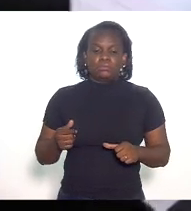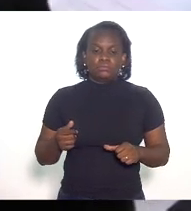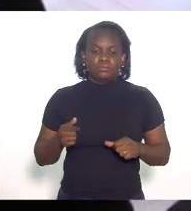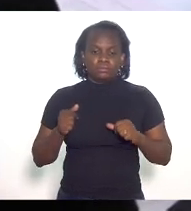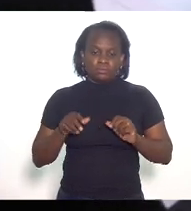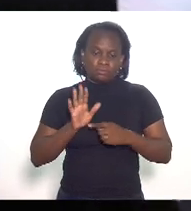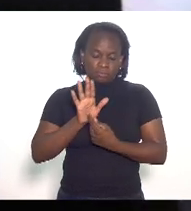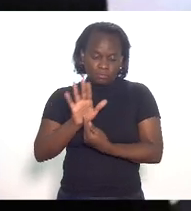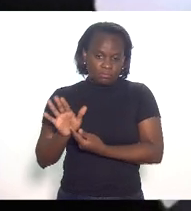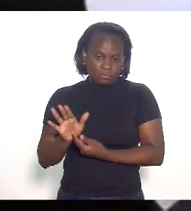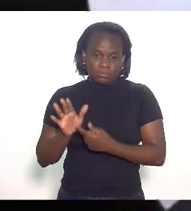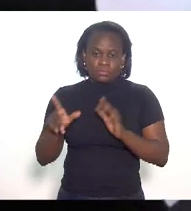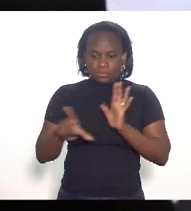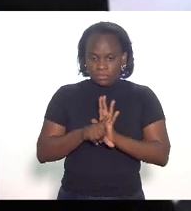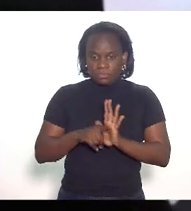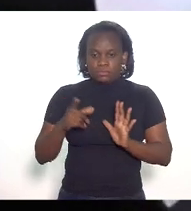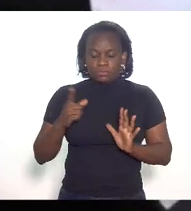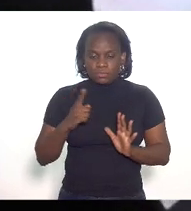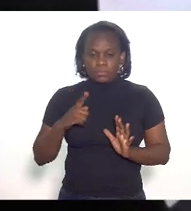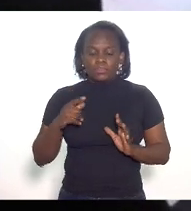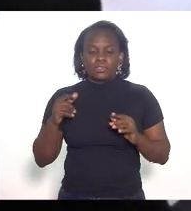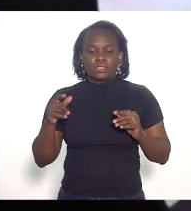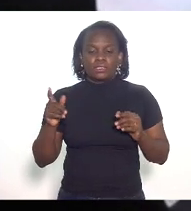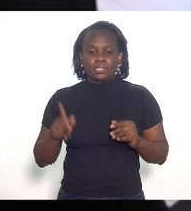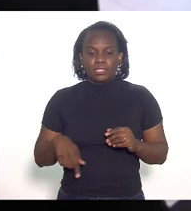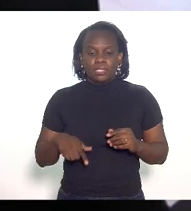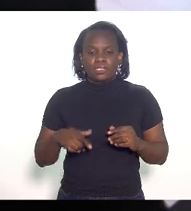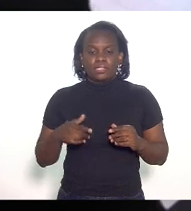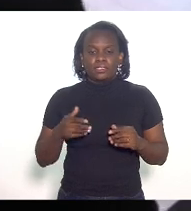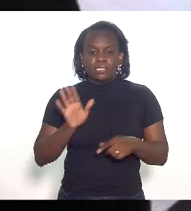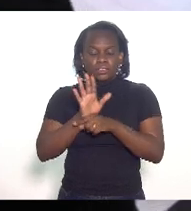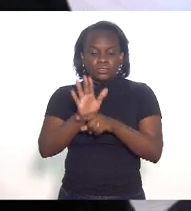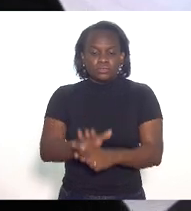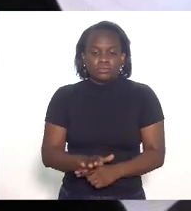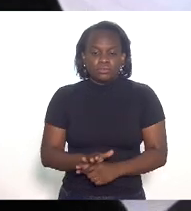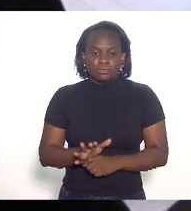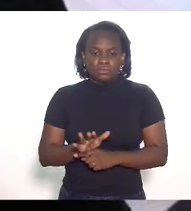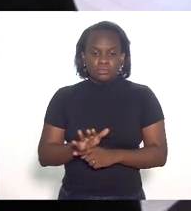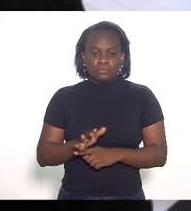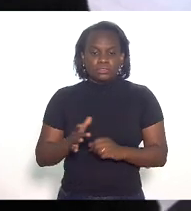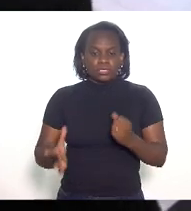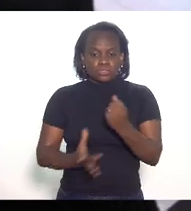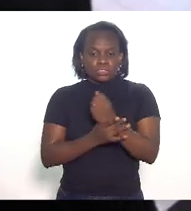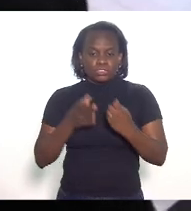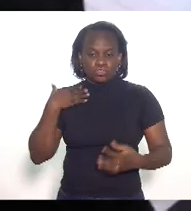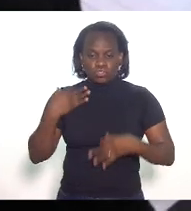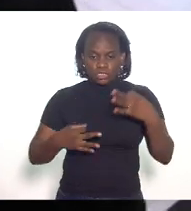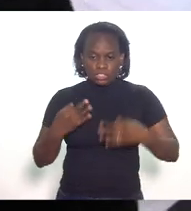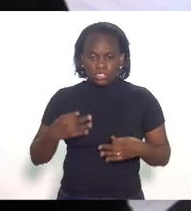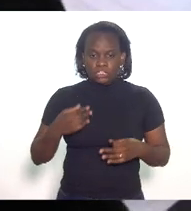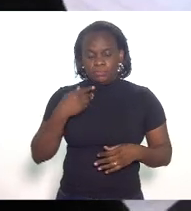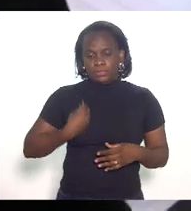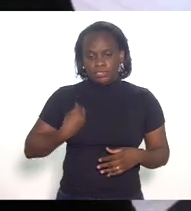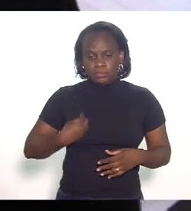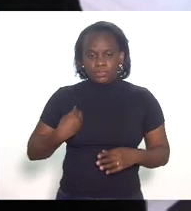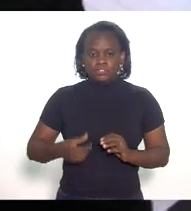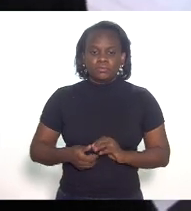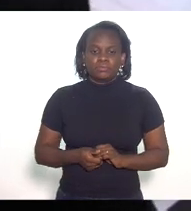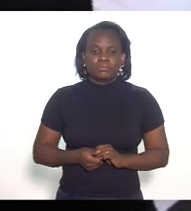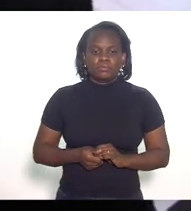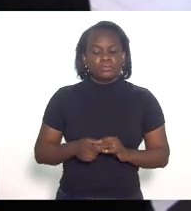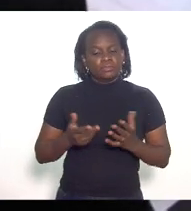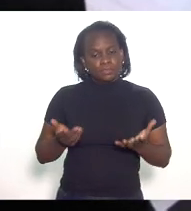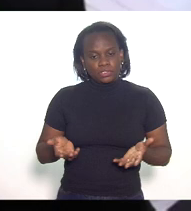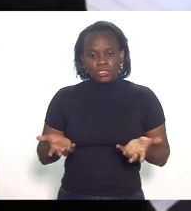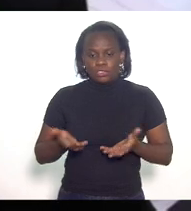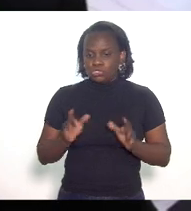manifestadas na lei sejam a trazer segurança jurídica aos participantes por